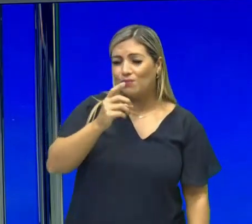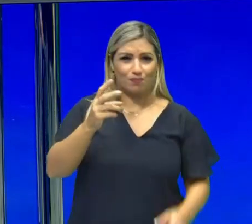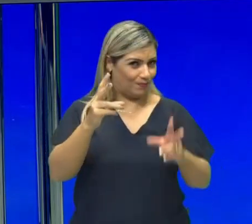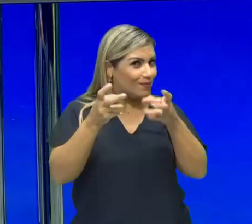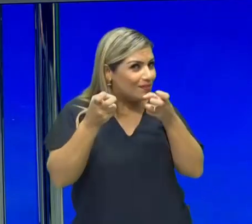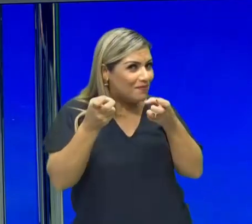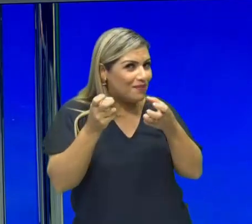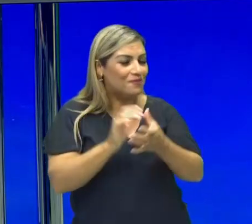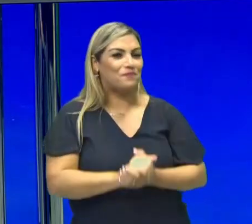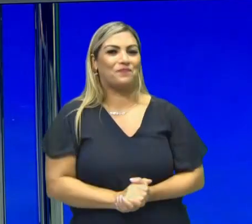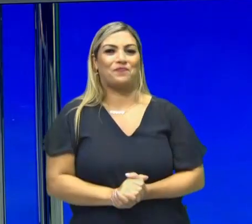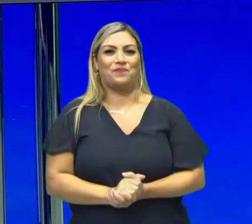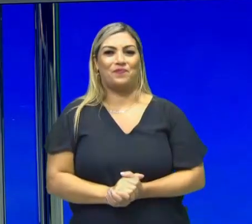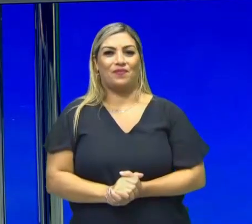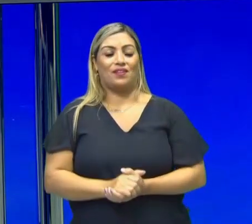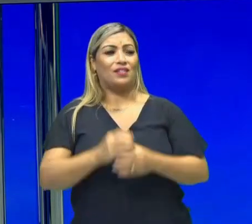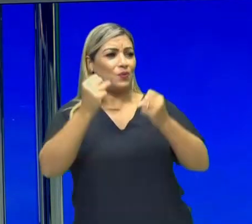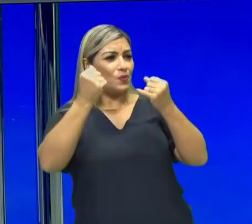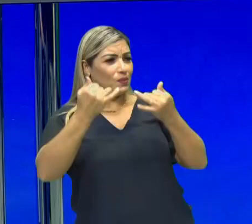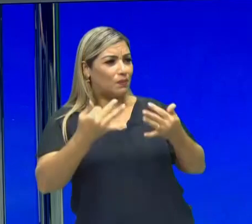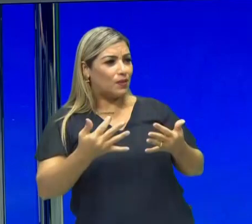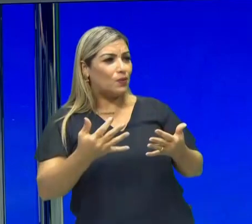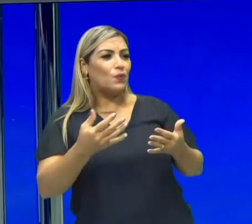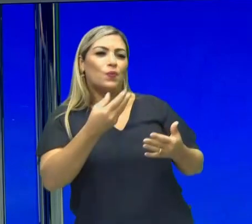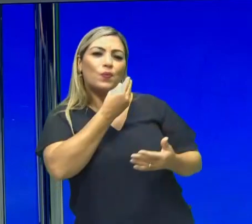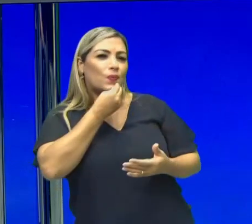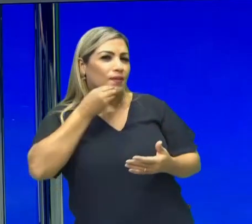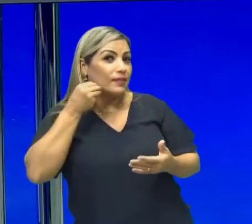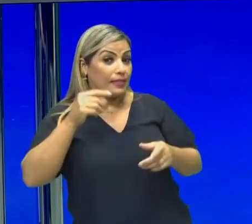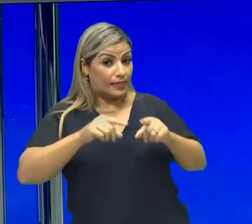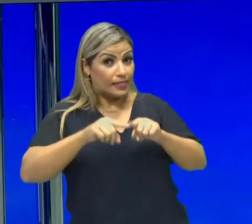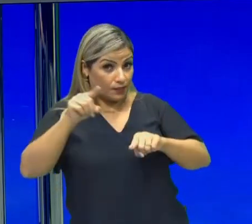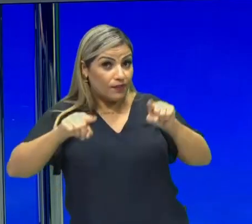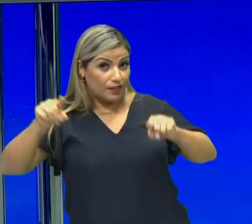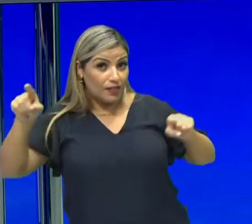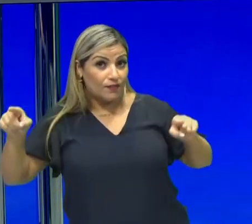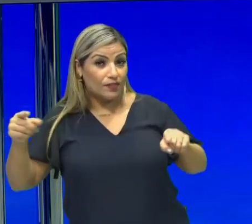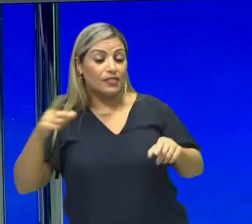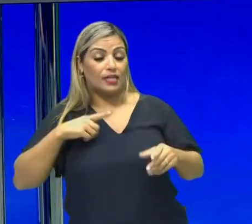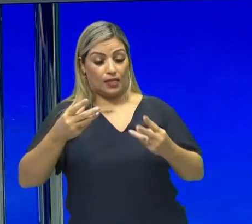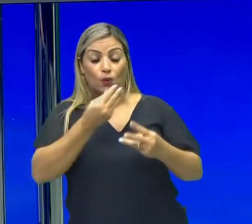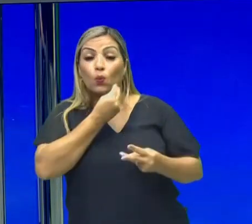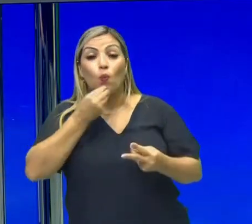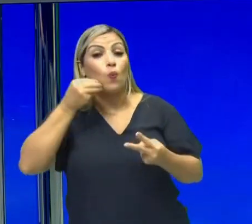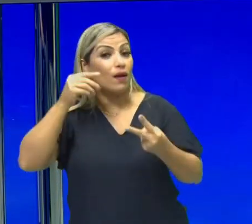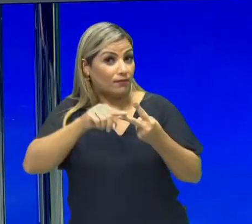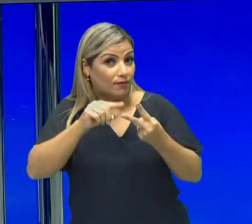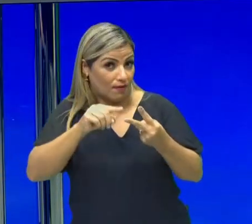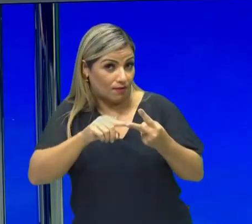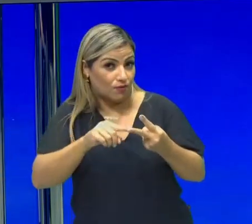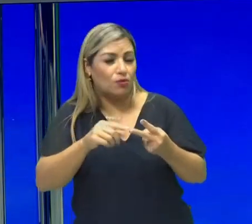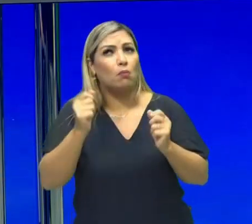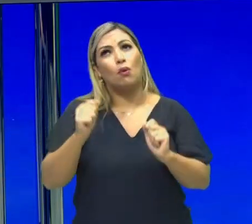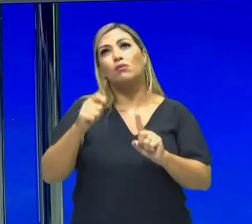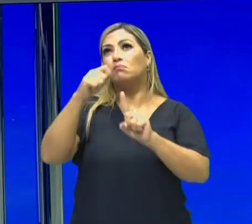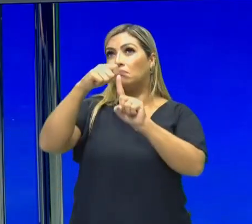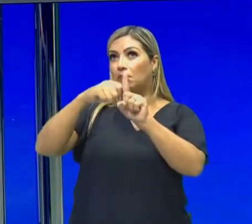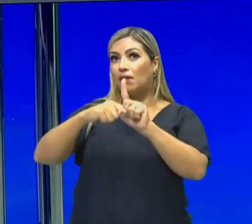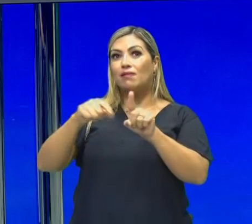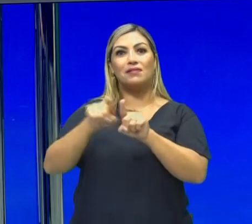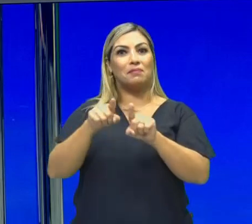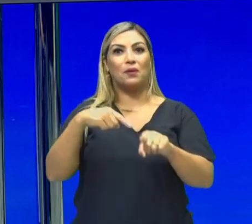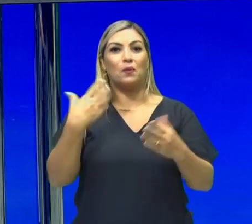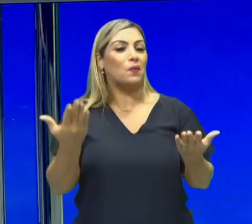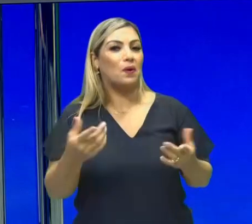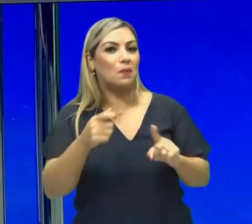Percebeu? Então, quando eu falo qualitativa, essas variáveis têm a ver com qualidade. Pode ser do mês, né? Qual mês nós